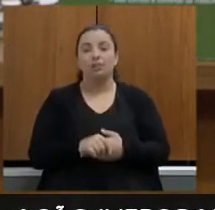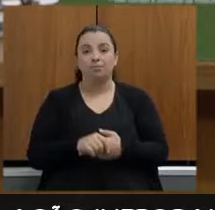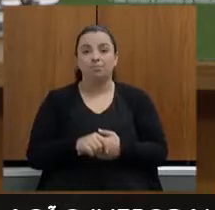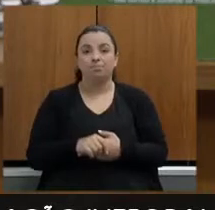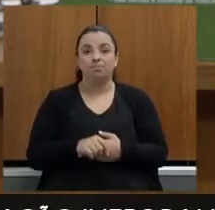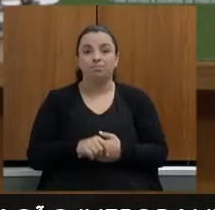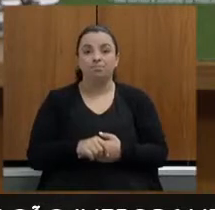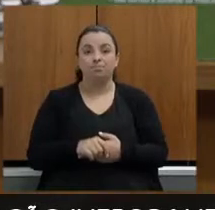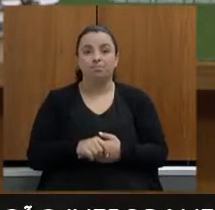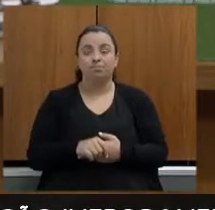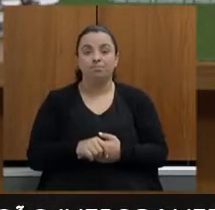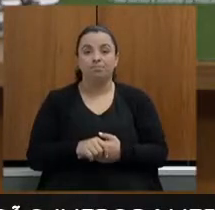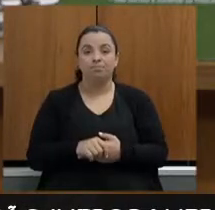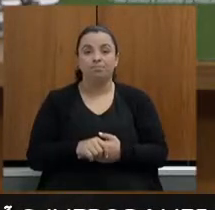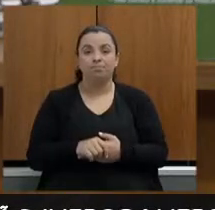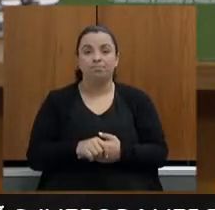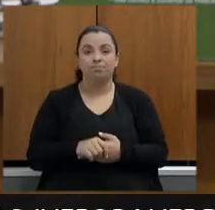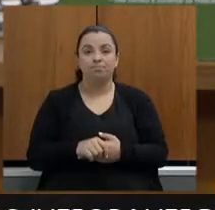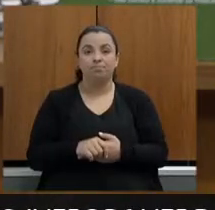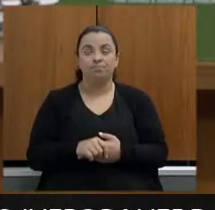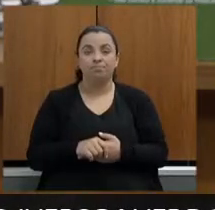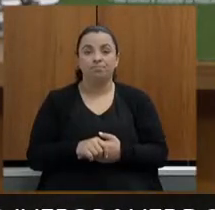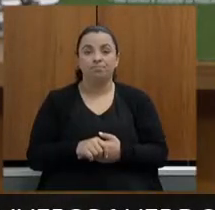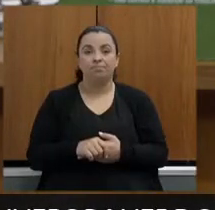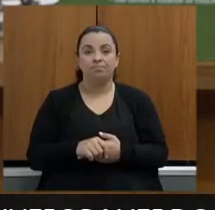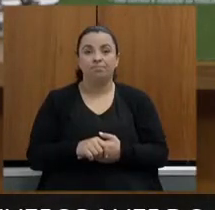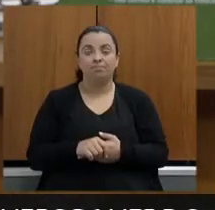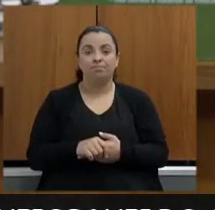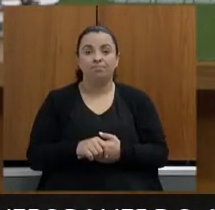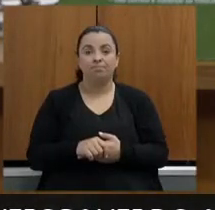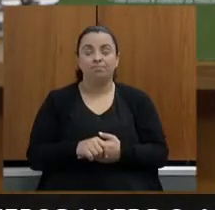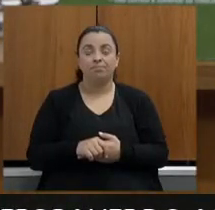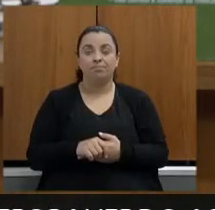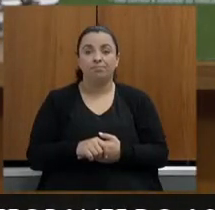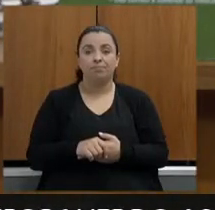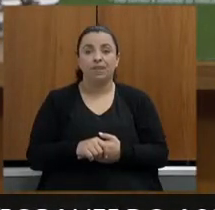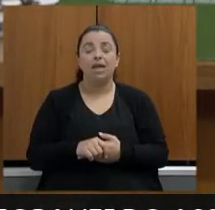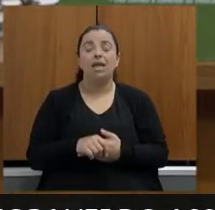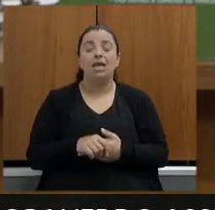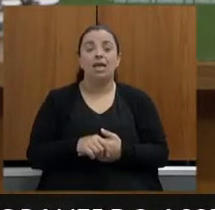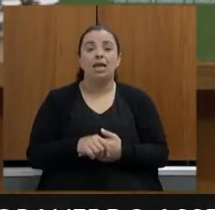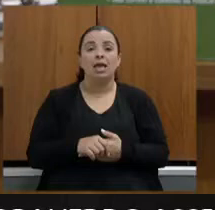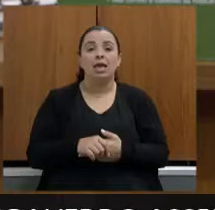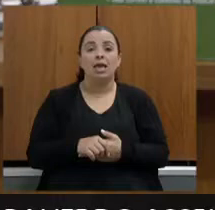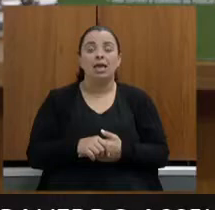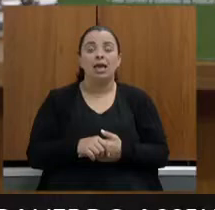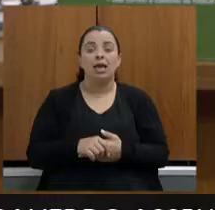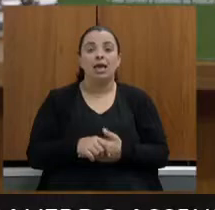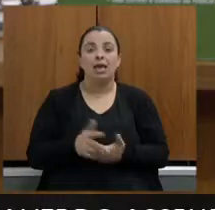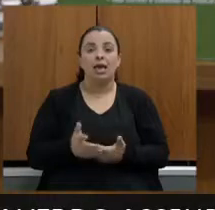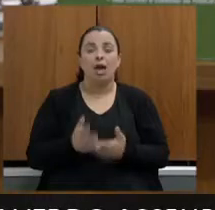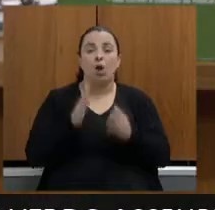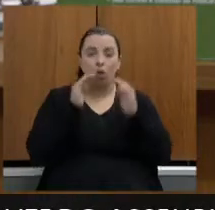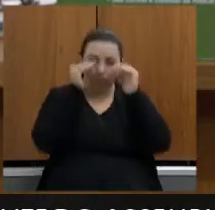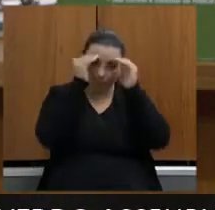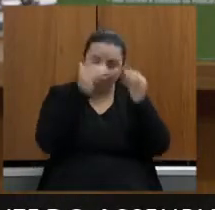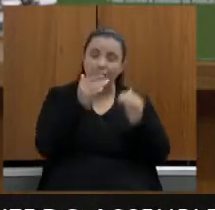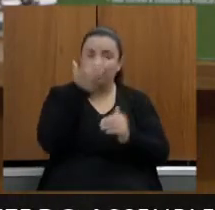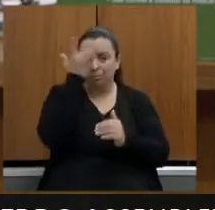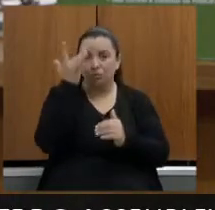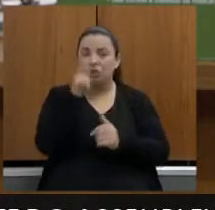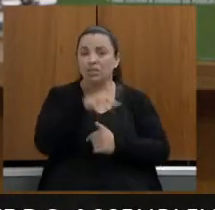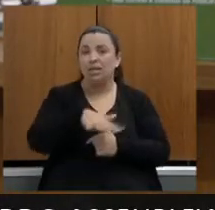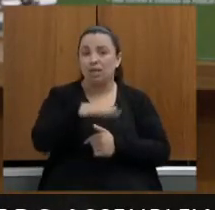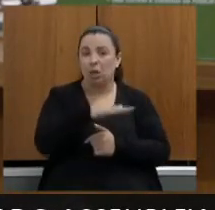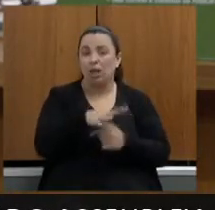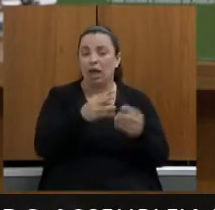gancho da fala das pessoas que estão na região atingida e o pleito com relação a questão de obras viárias